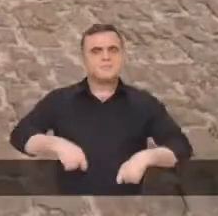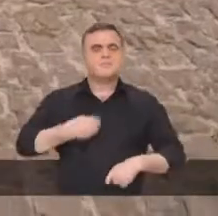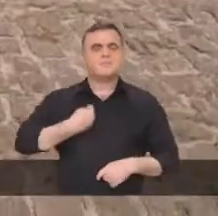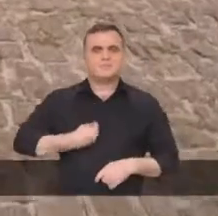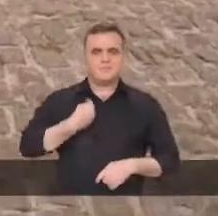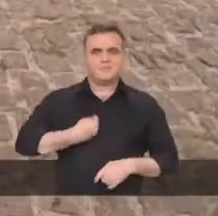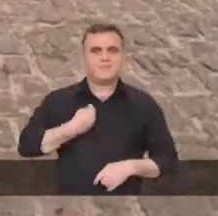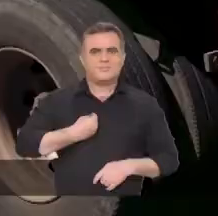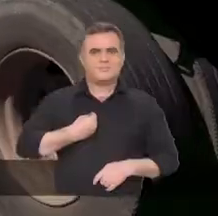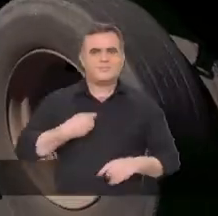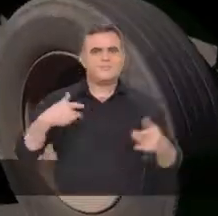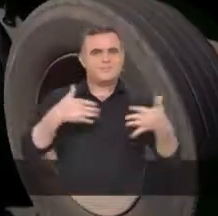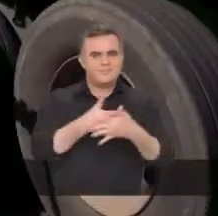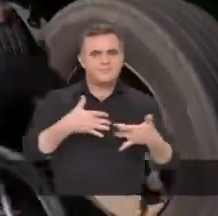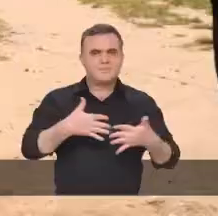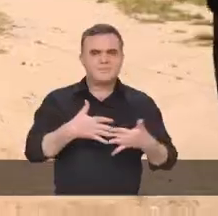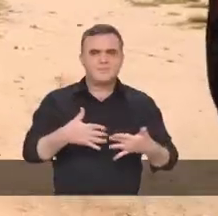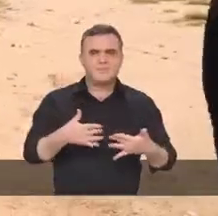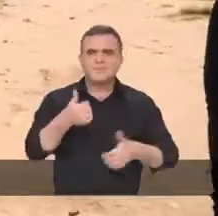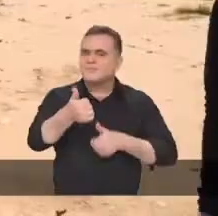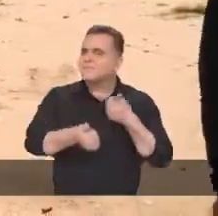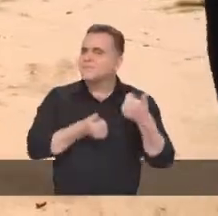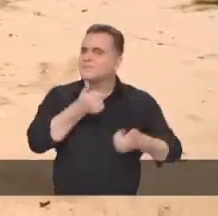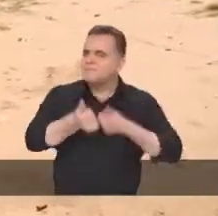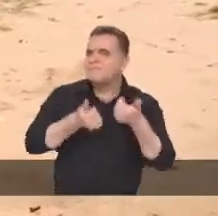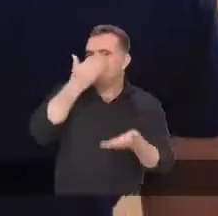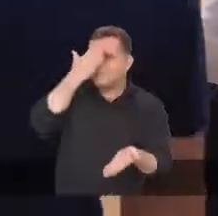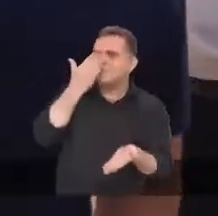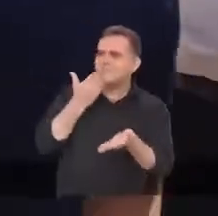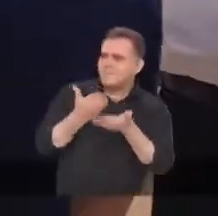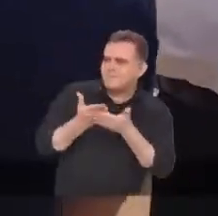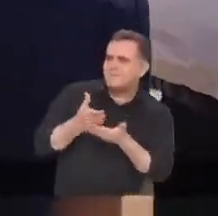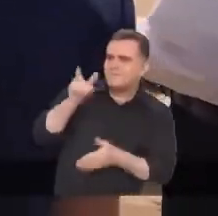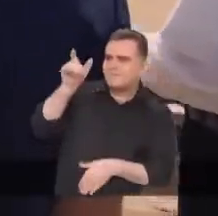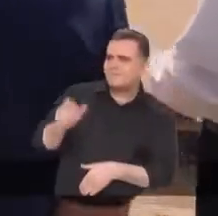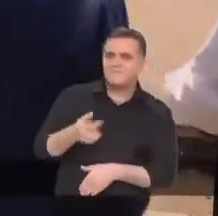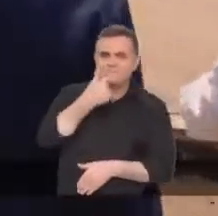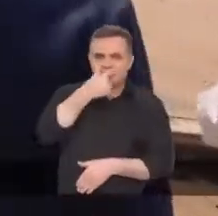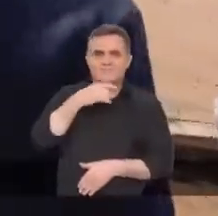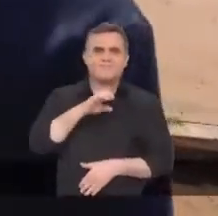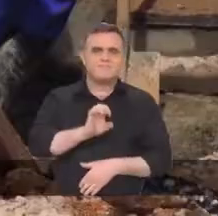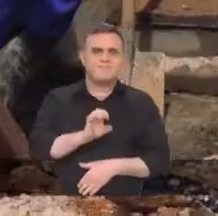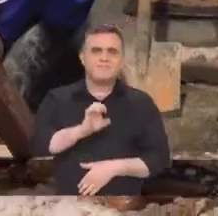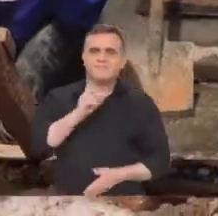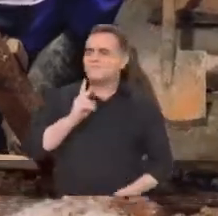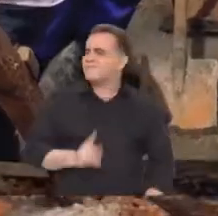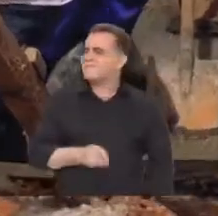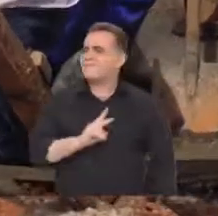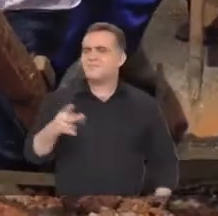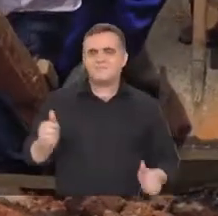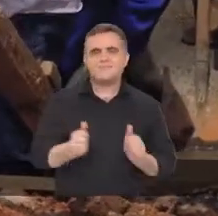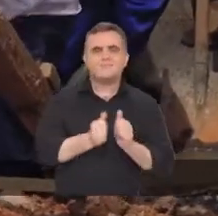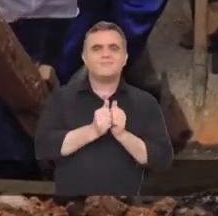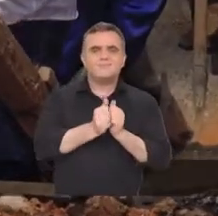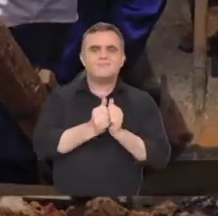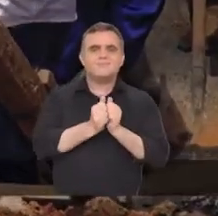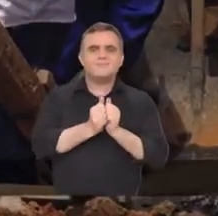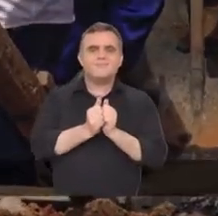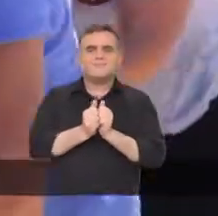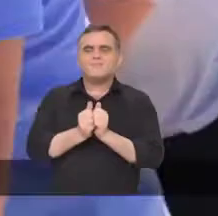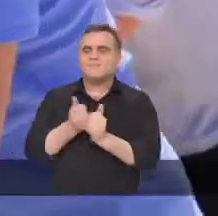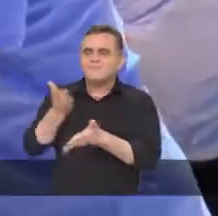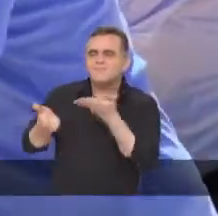ser e viver a nossa cidade. Valeu a pena confiar em você, Edivaldo. Continue com a gente,